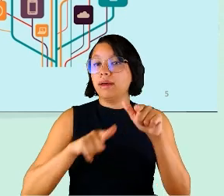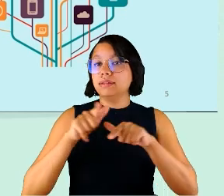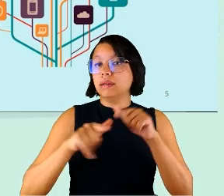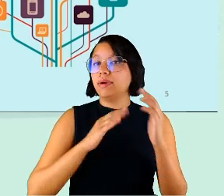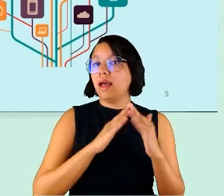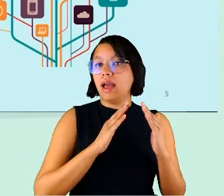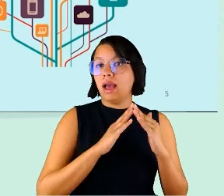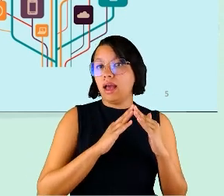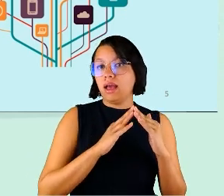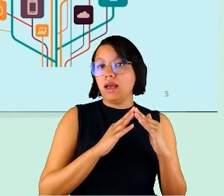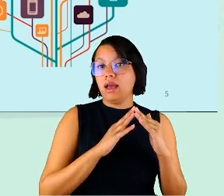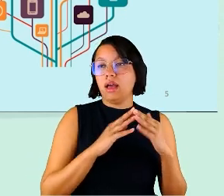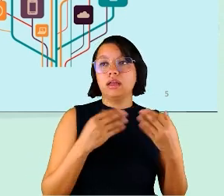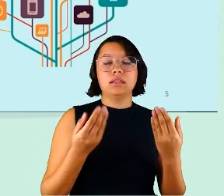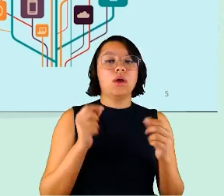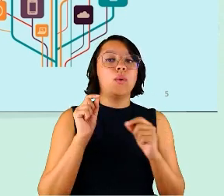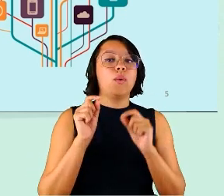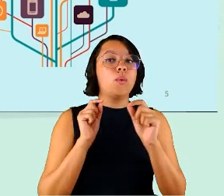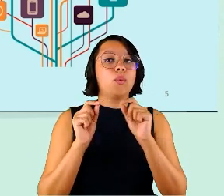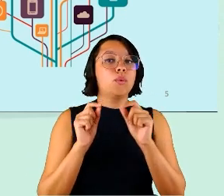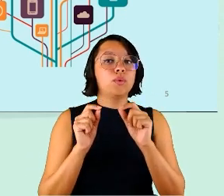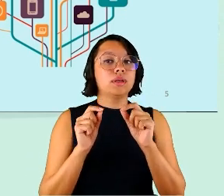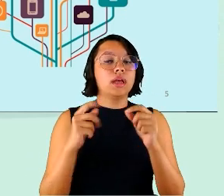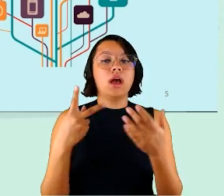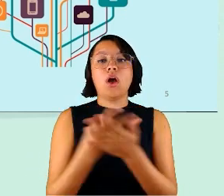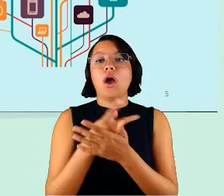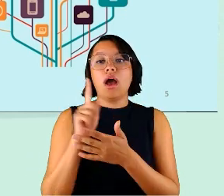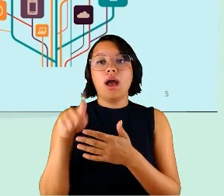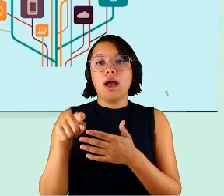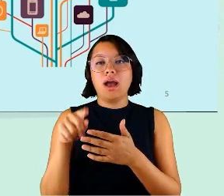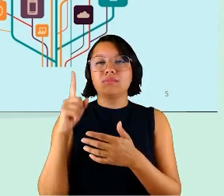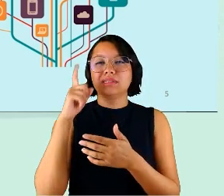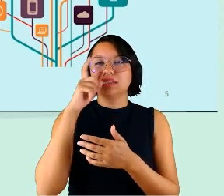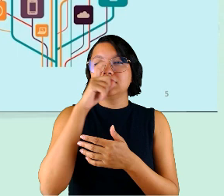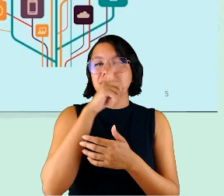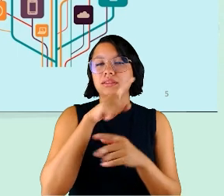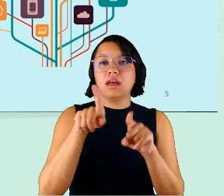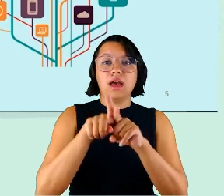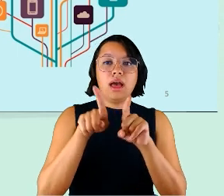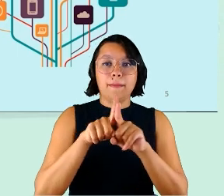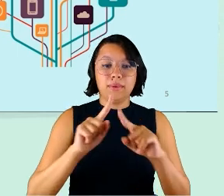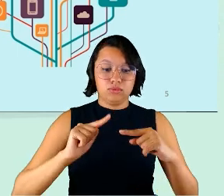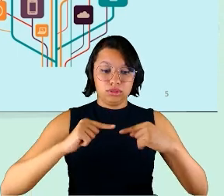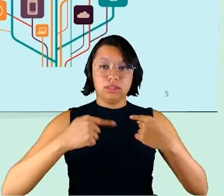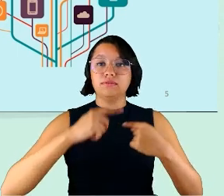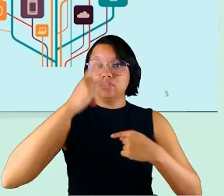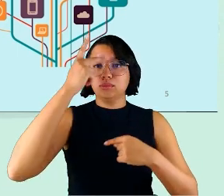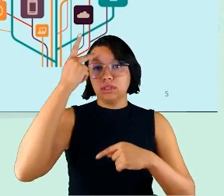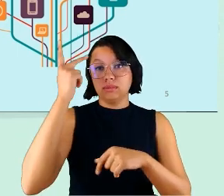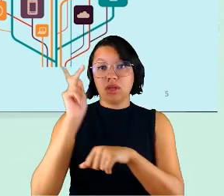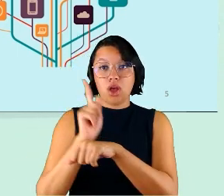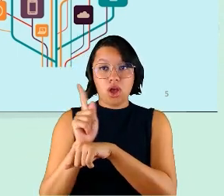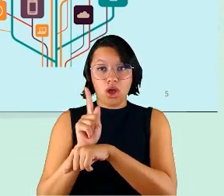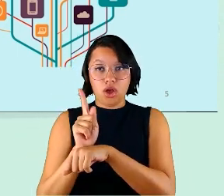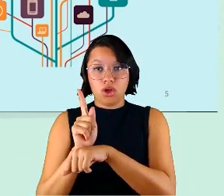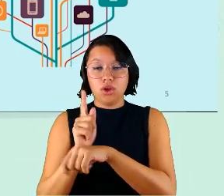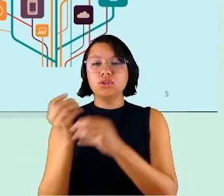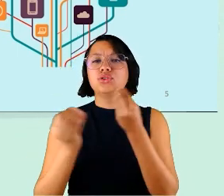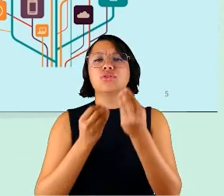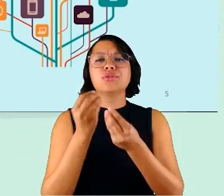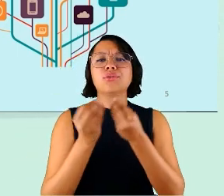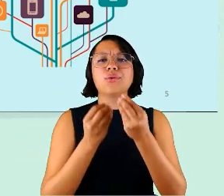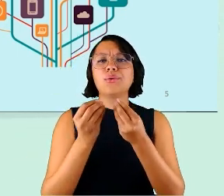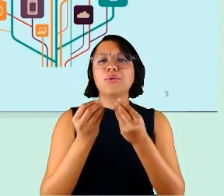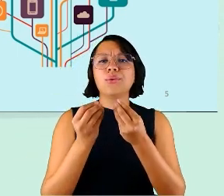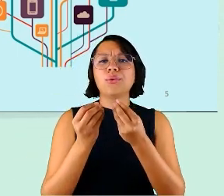Então, o que começou, então o que acontecia era uma dificuldade também, um desafio para os gestores de como conciliar